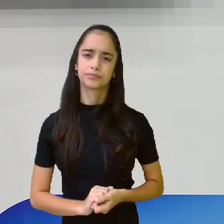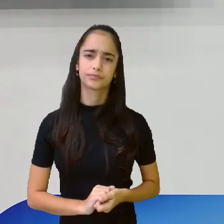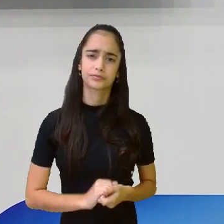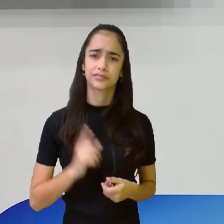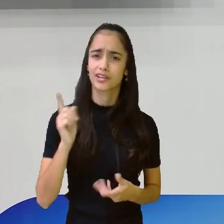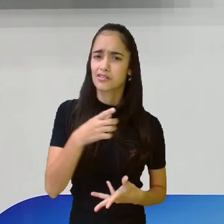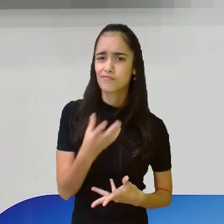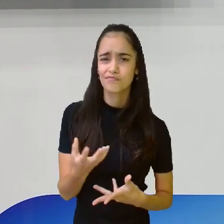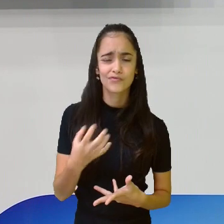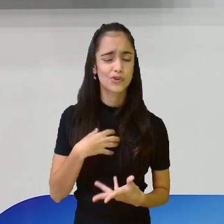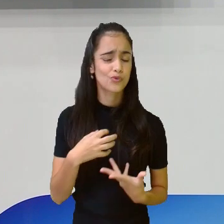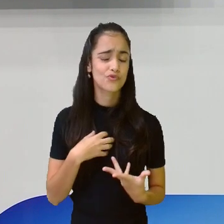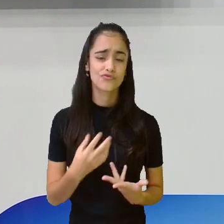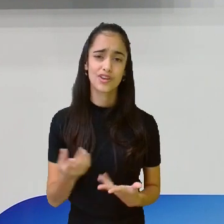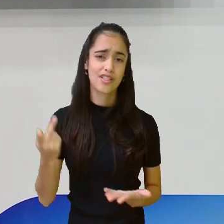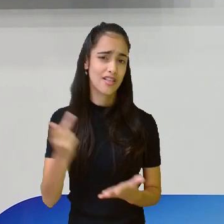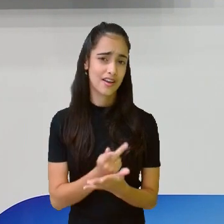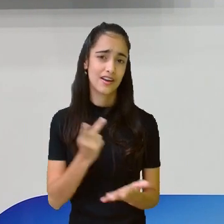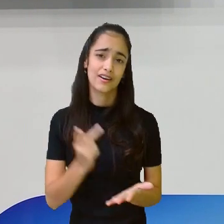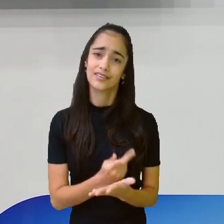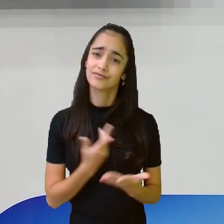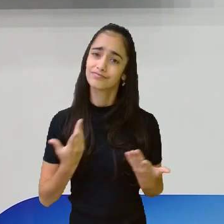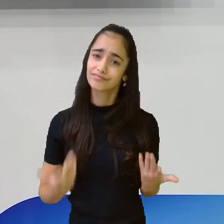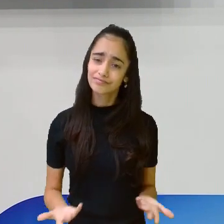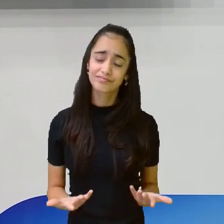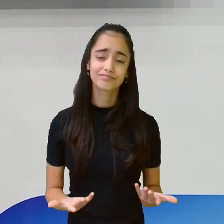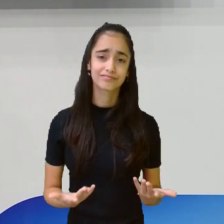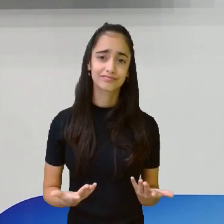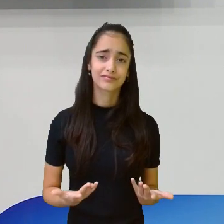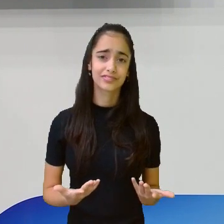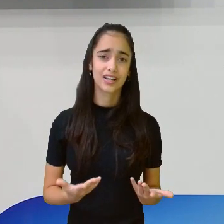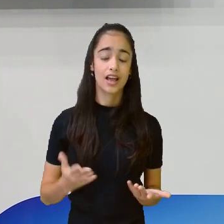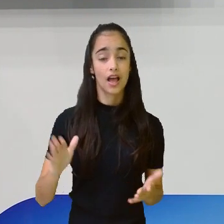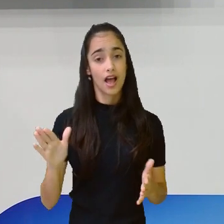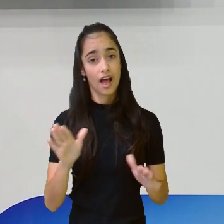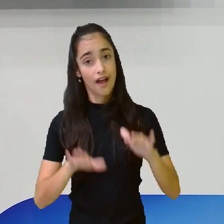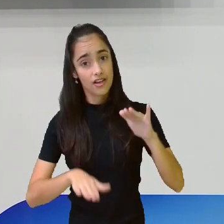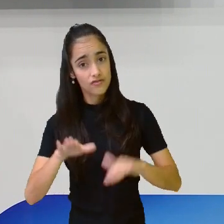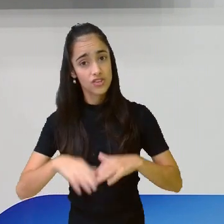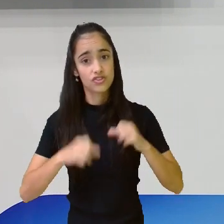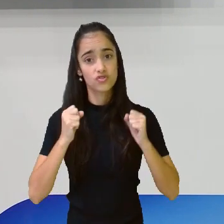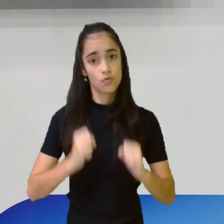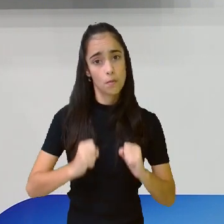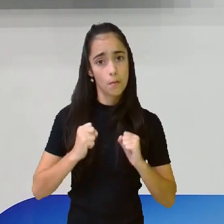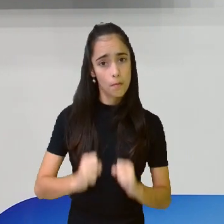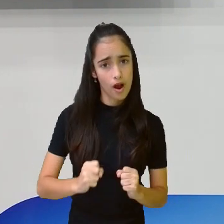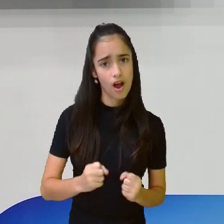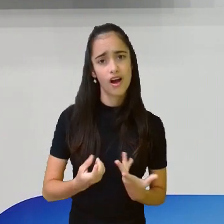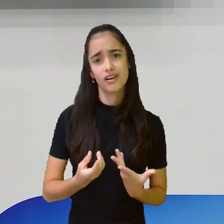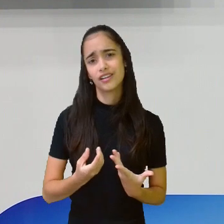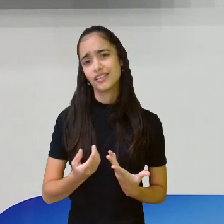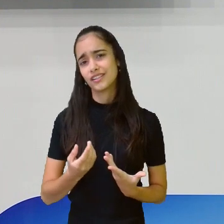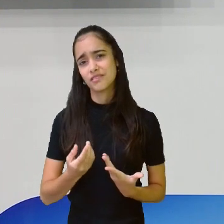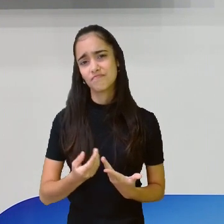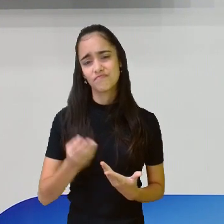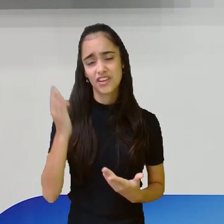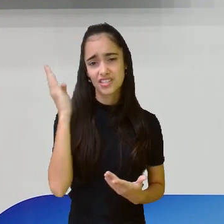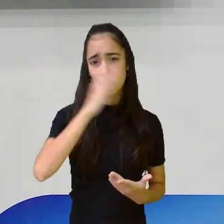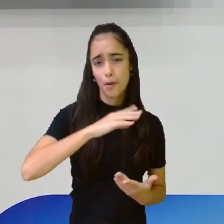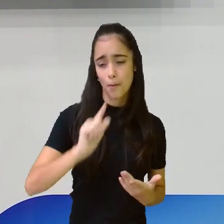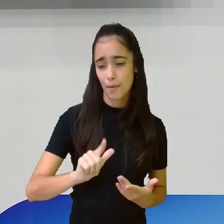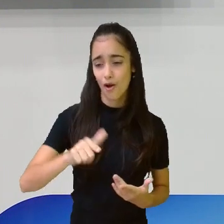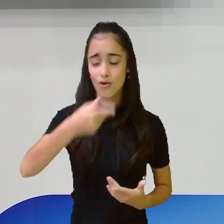forma incoerente. E muitas vezes vai machucar o outro, que não é a melhor